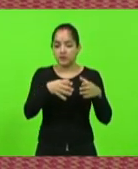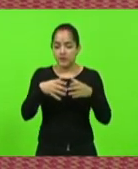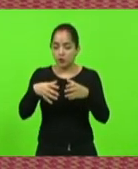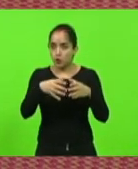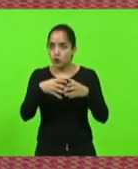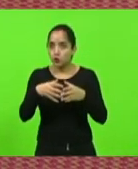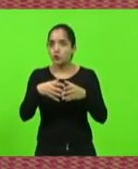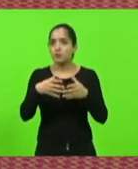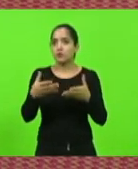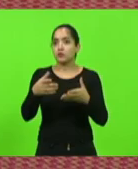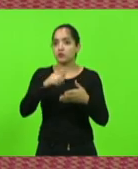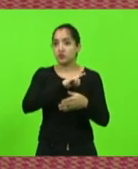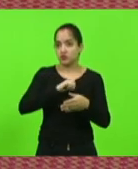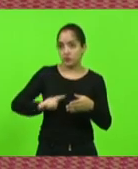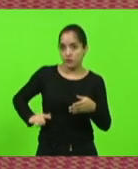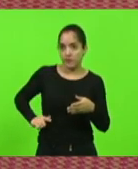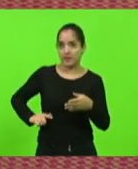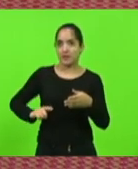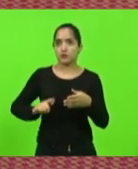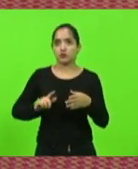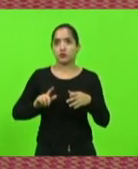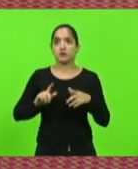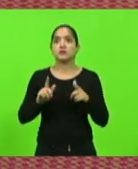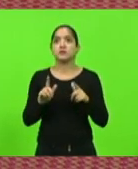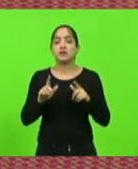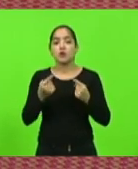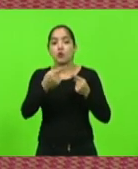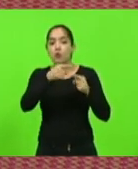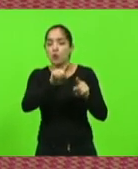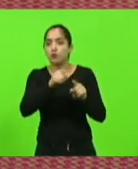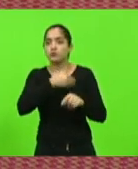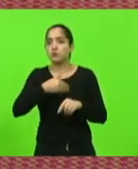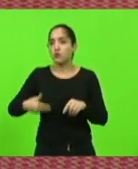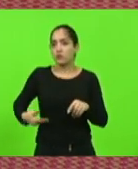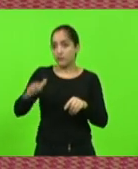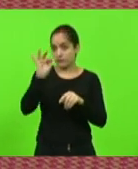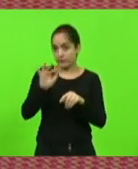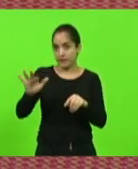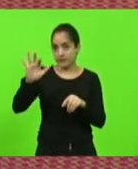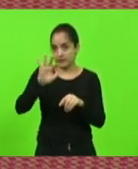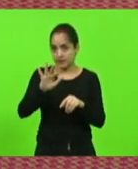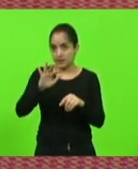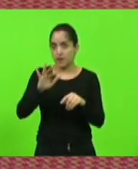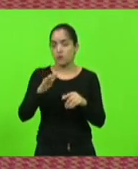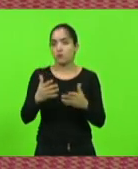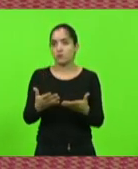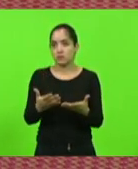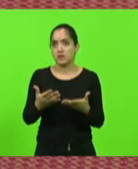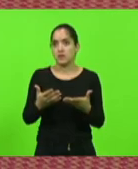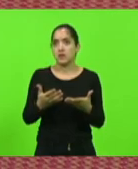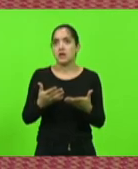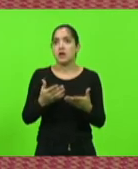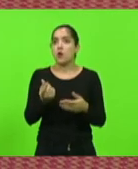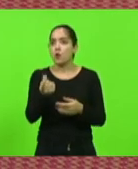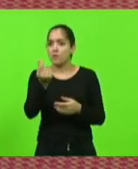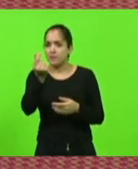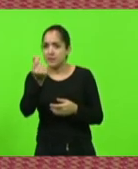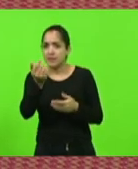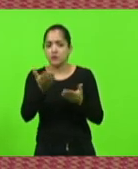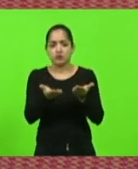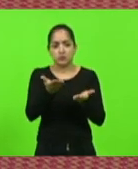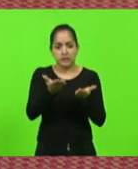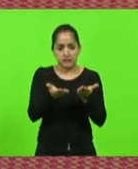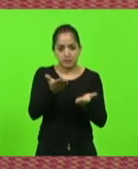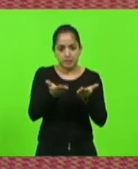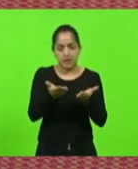governadores que se levantam em oposição ao governo federal, levam essa a lutar sim o preço médio ponderado ao consumidor final,